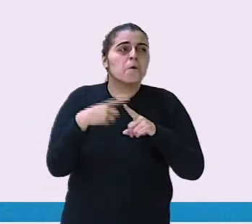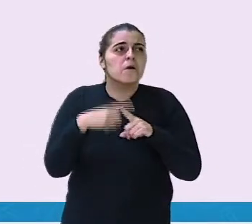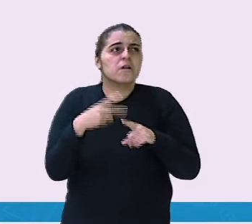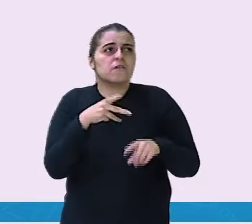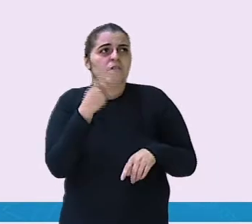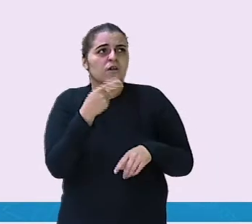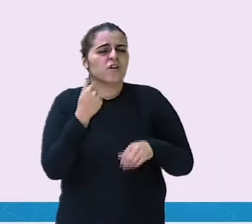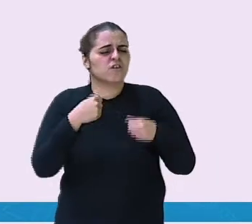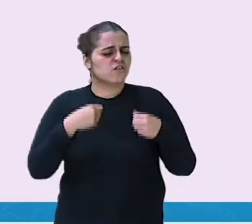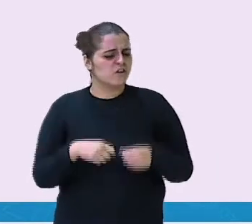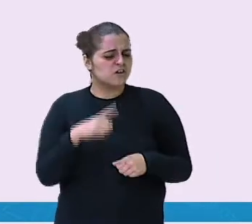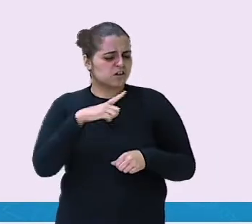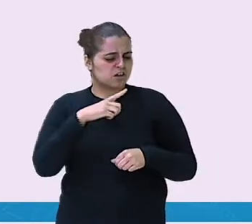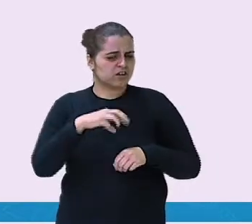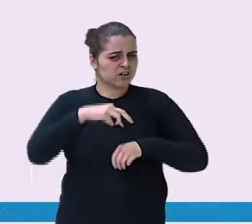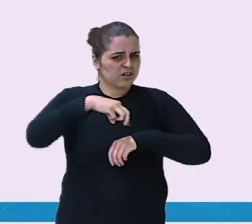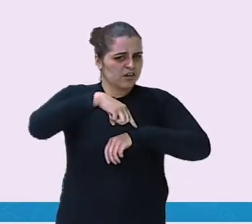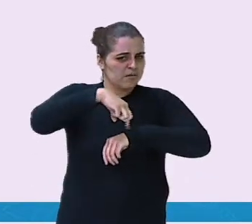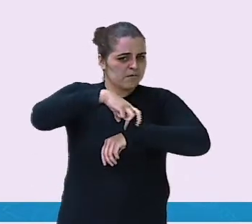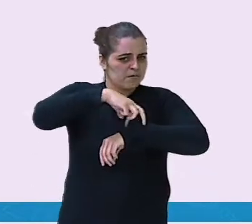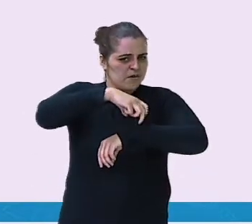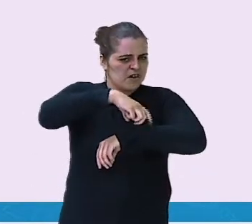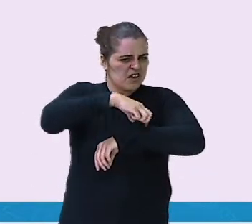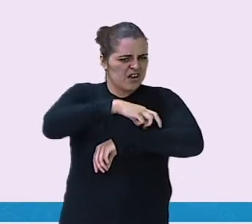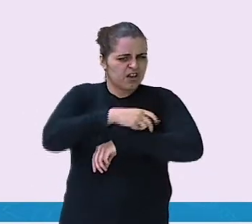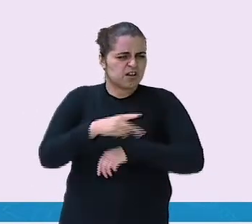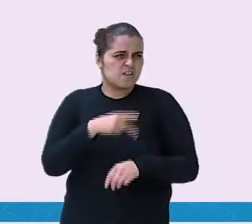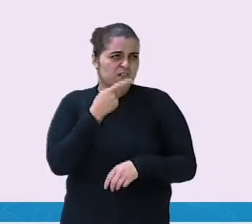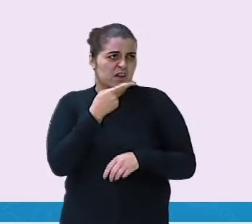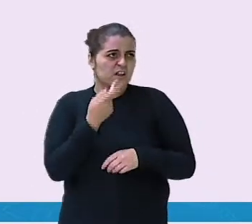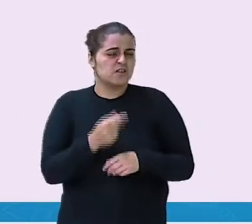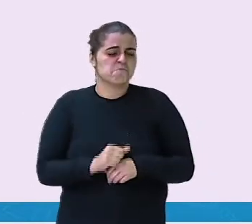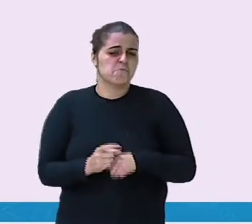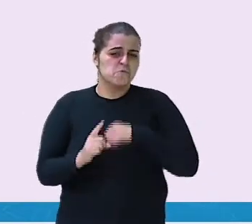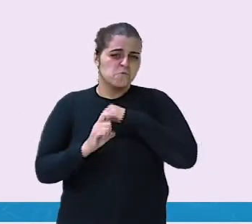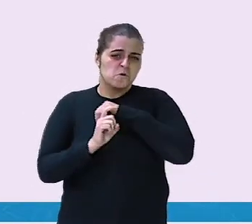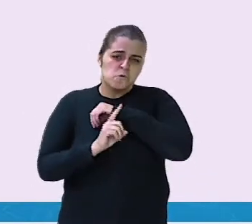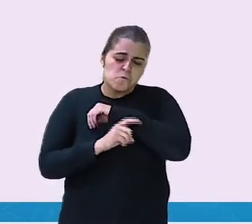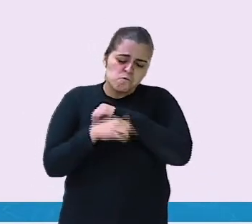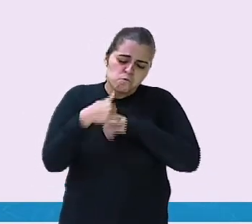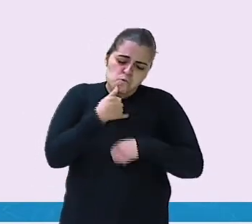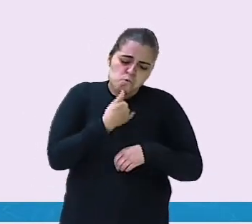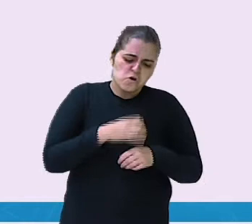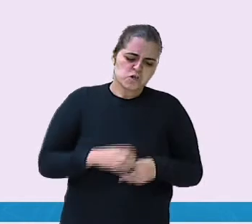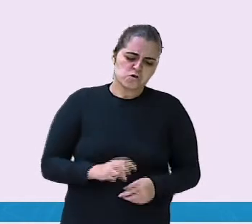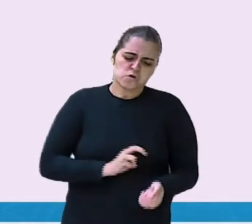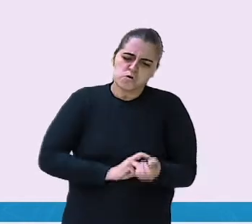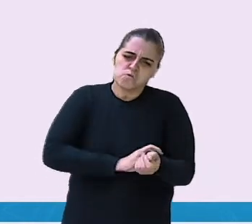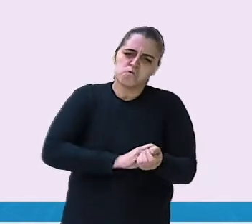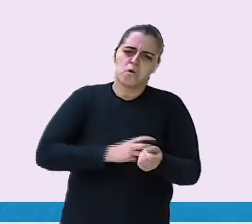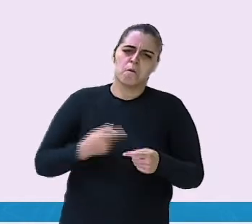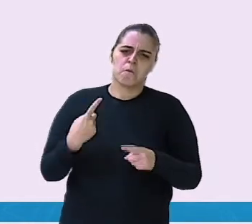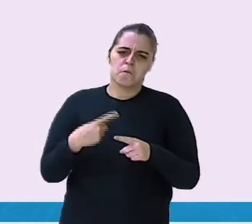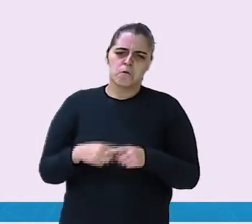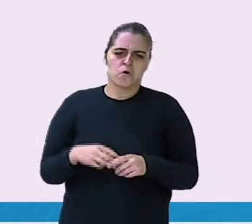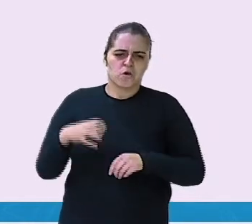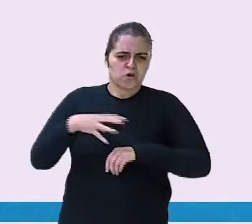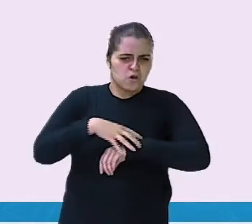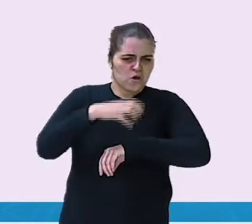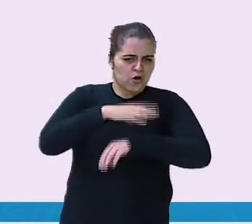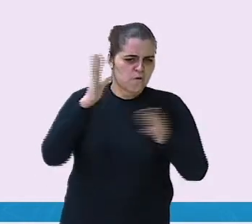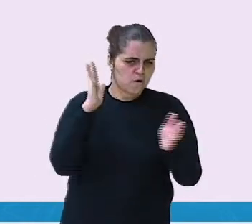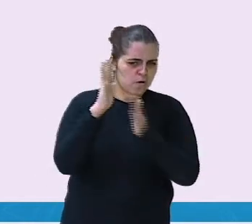que ter perna para ser feliz. Fiquei uma fera. Ele saiu correndo.